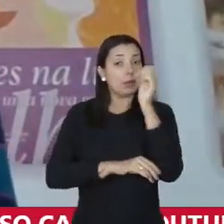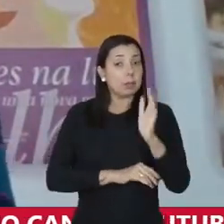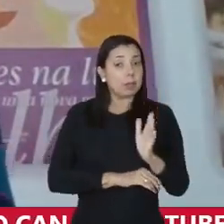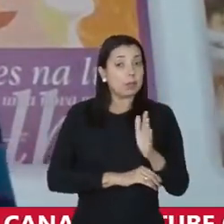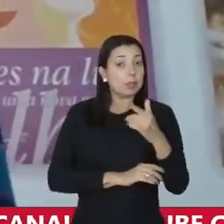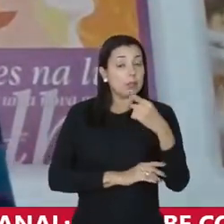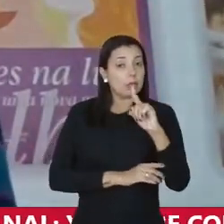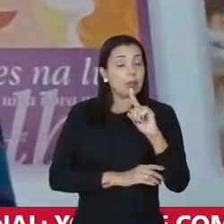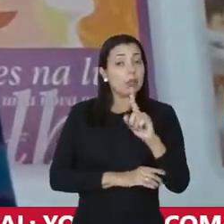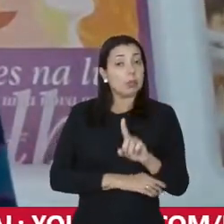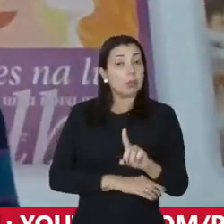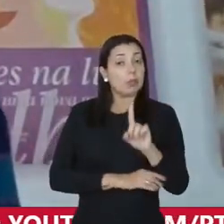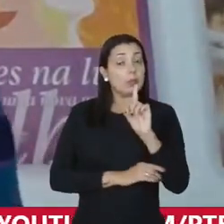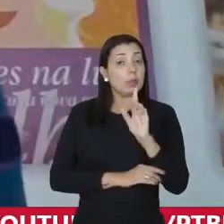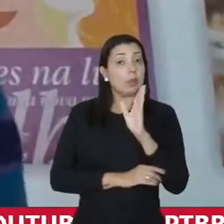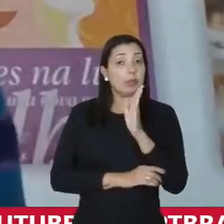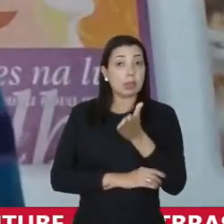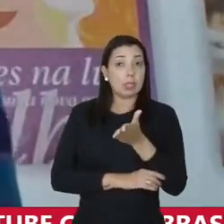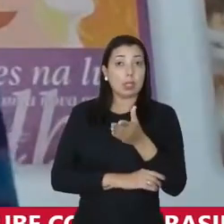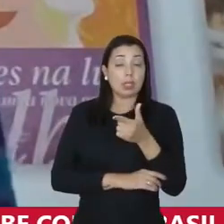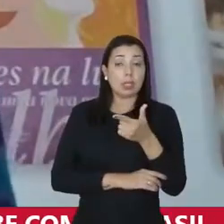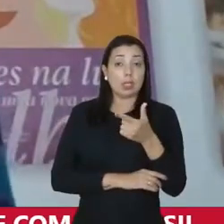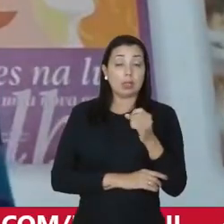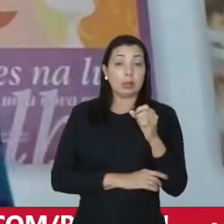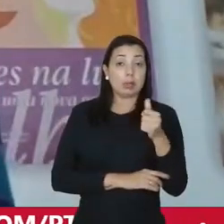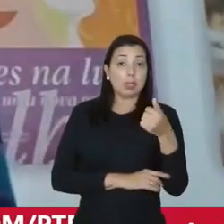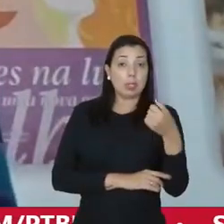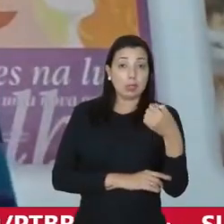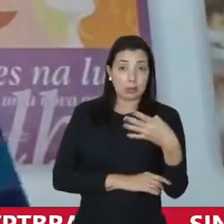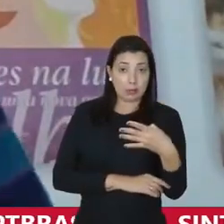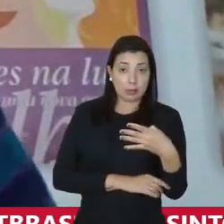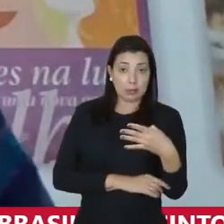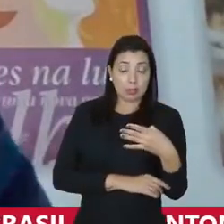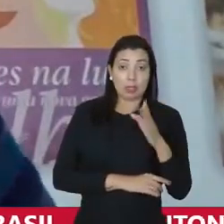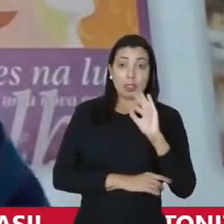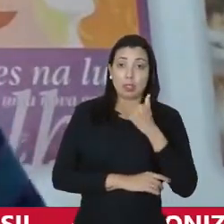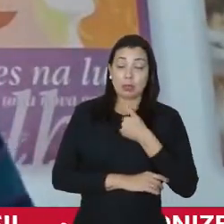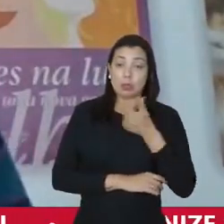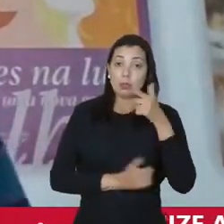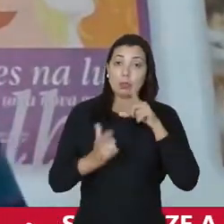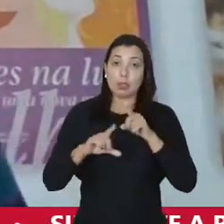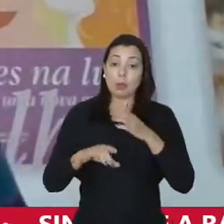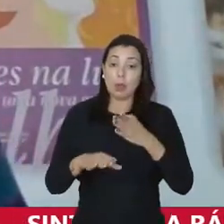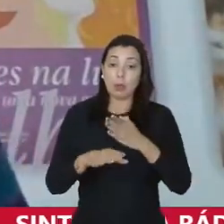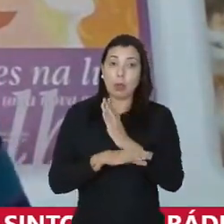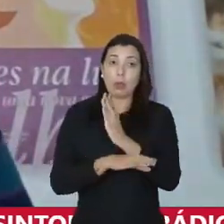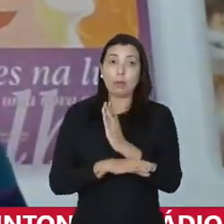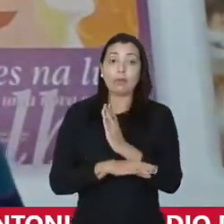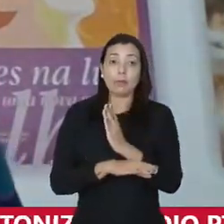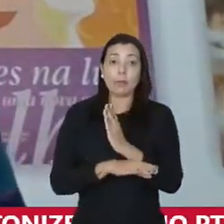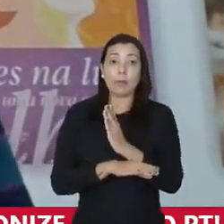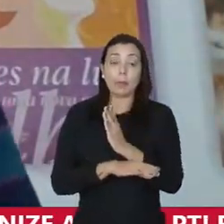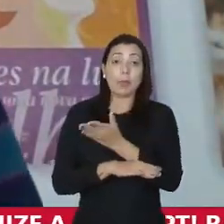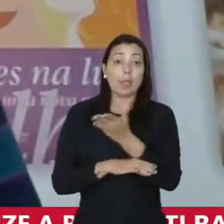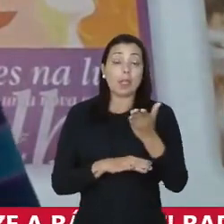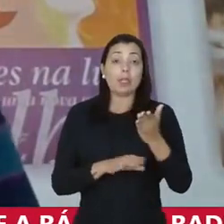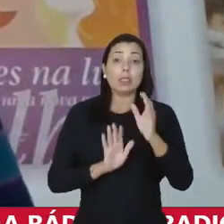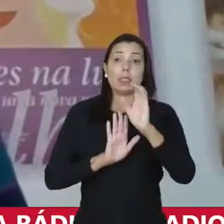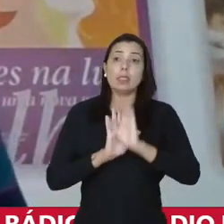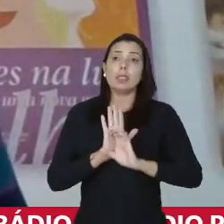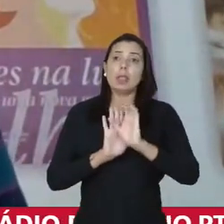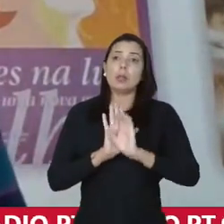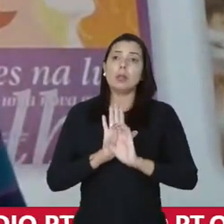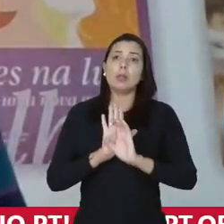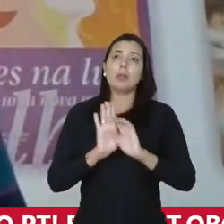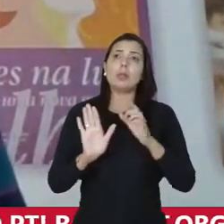Foi logo no meu primeiro mandato, em 2014. E a gente conseguiu aprovar esse estatuto. Esse estatuto,